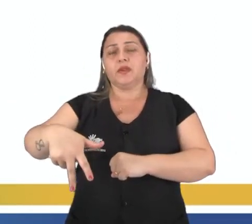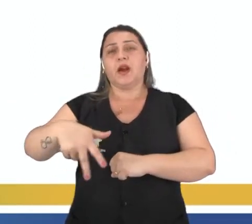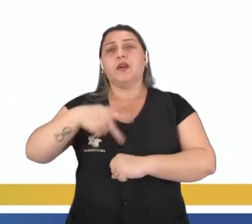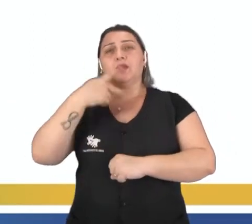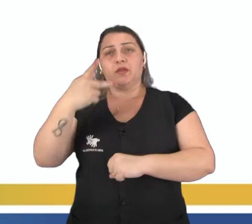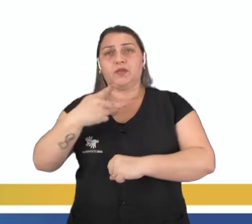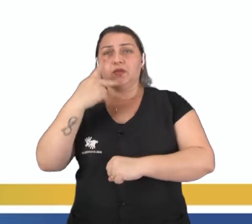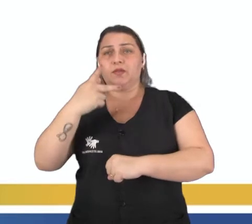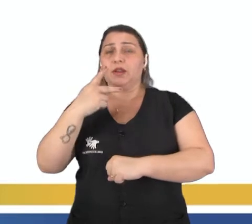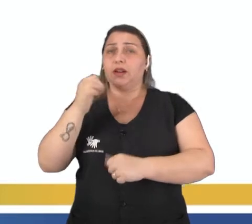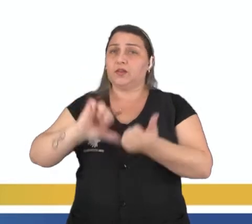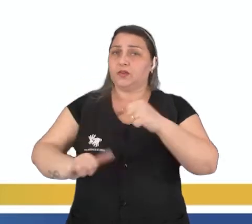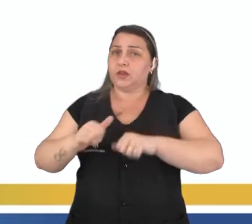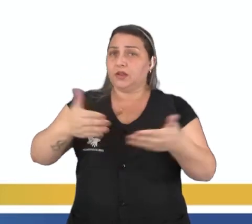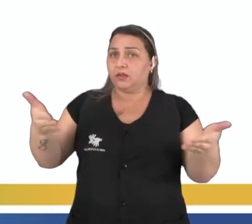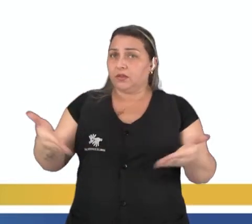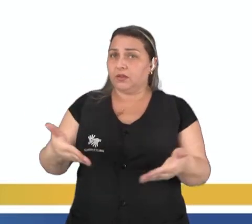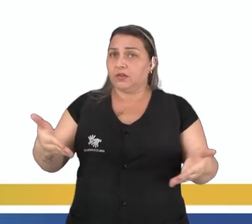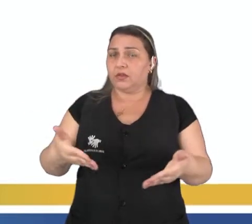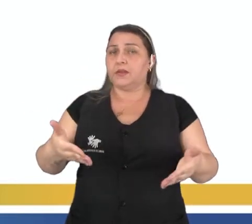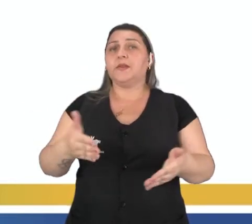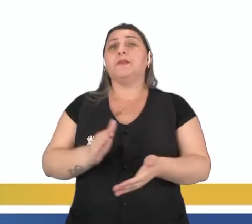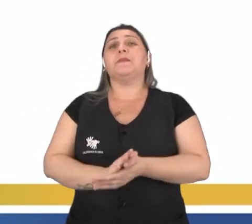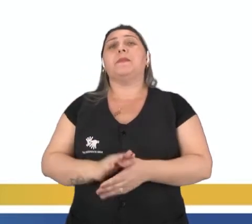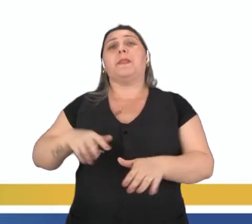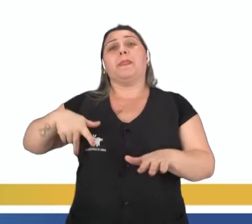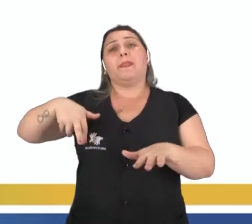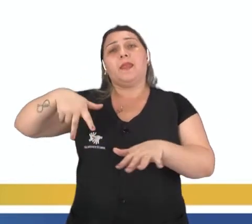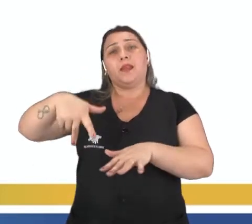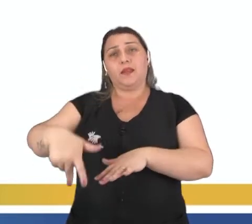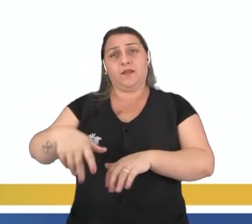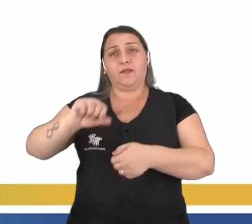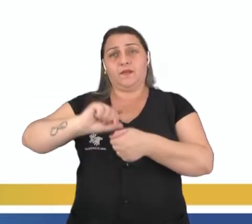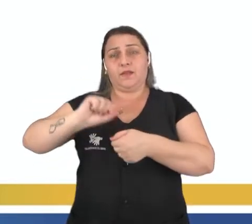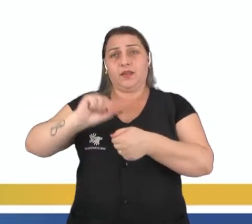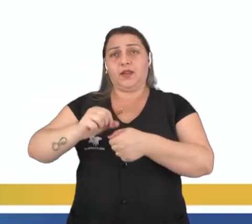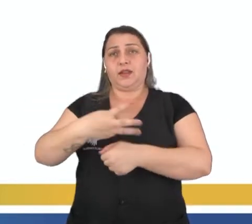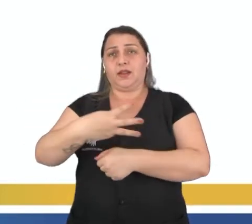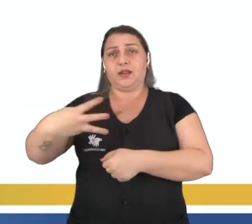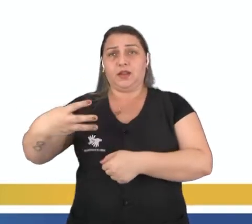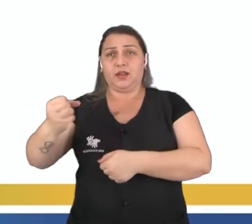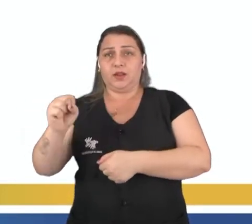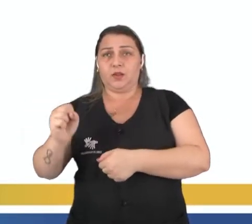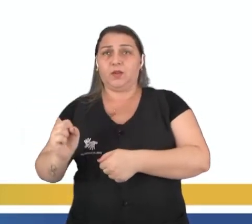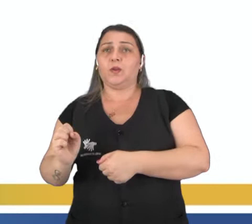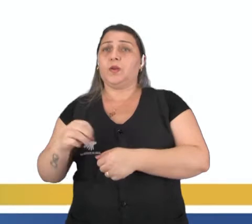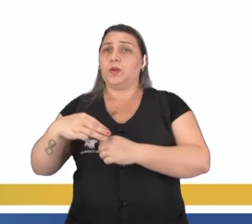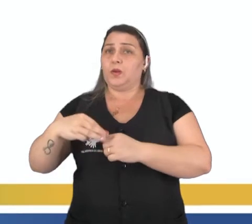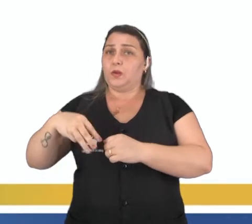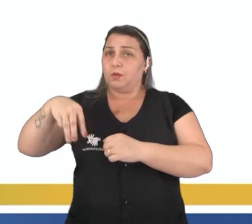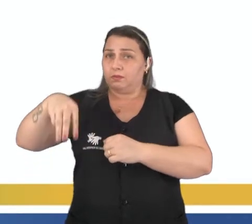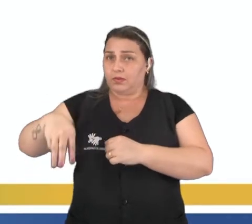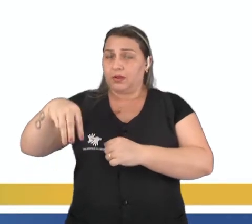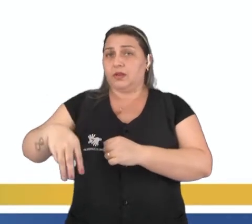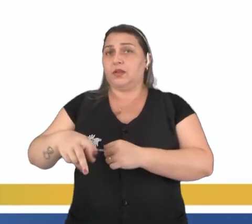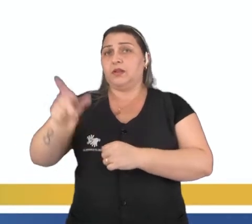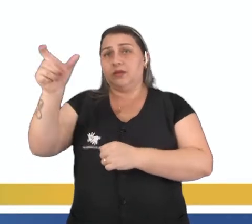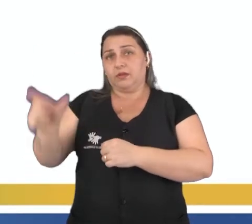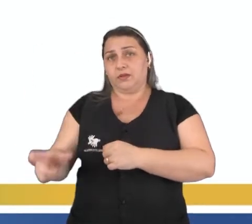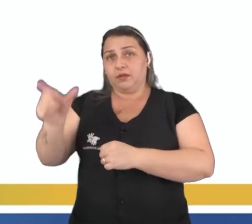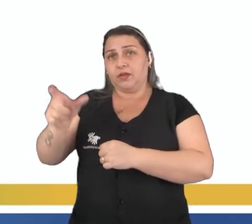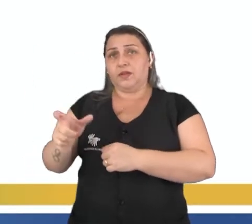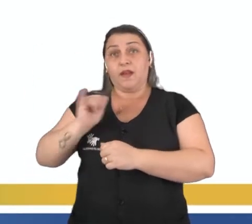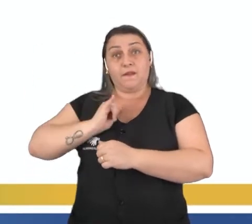falar um pouquinho dos testes agora. A pista onde o teste foi realizado tem 338 metros. Os indivíduos são